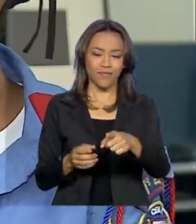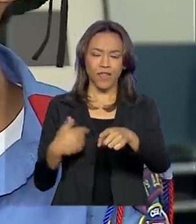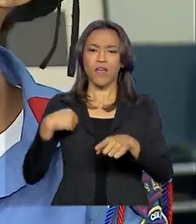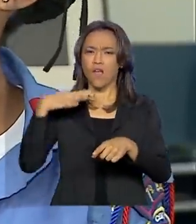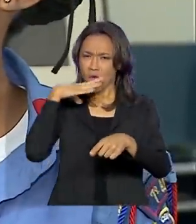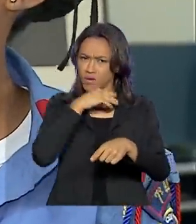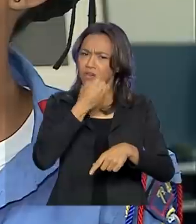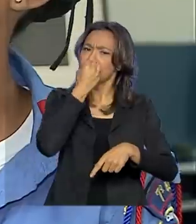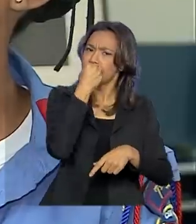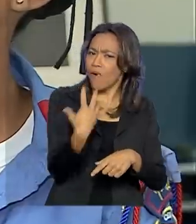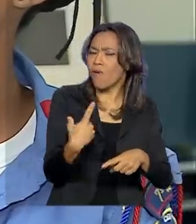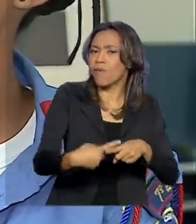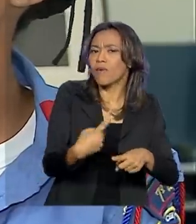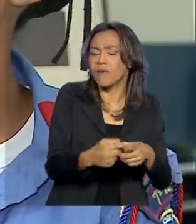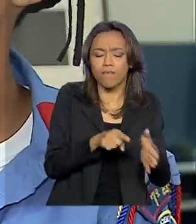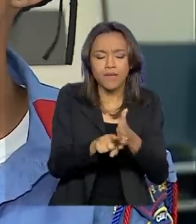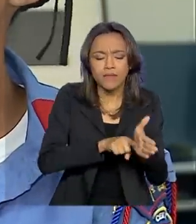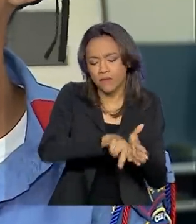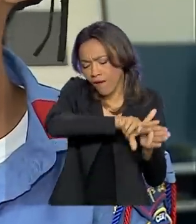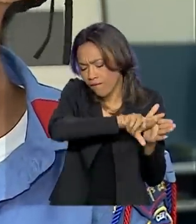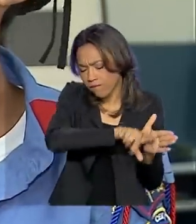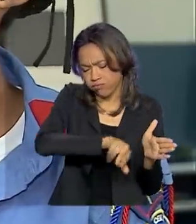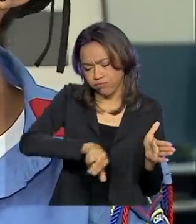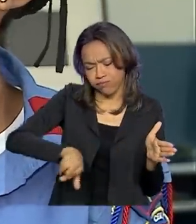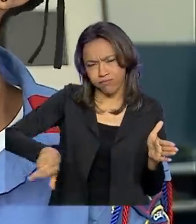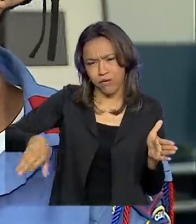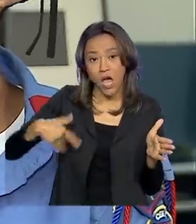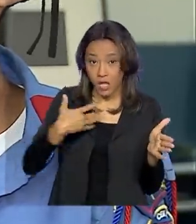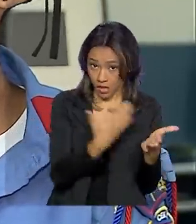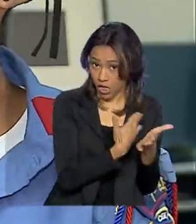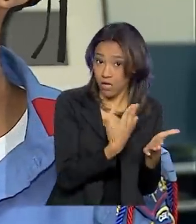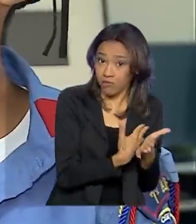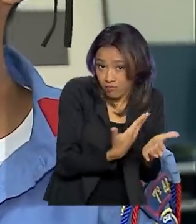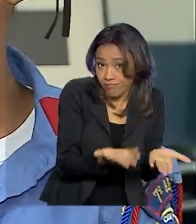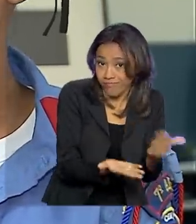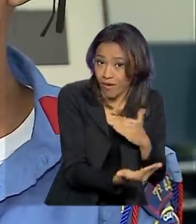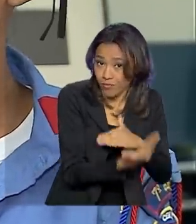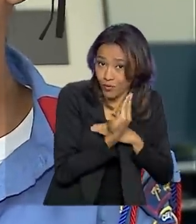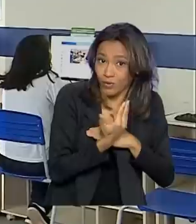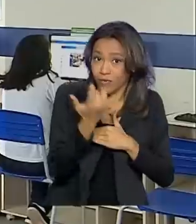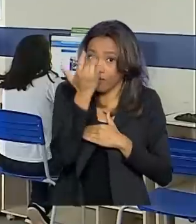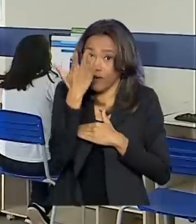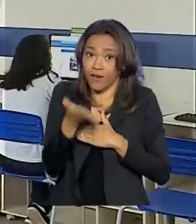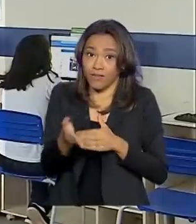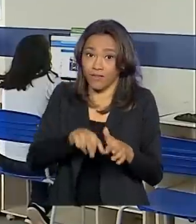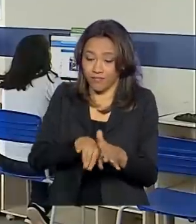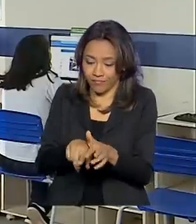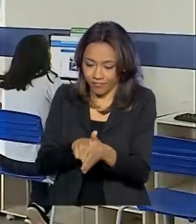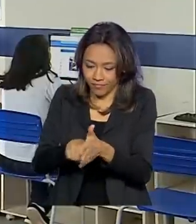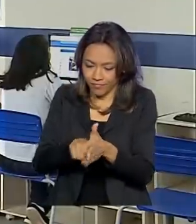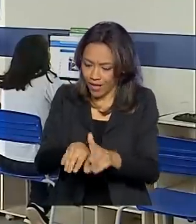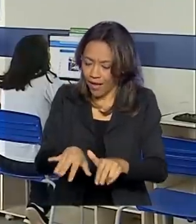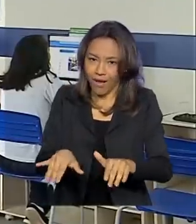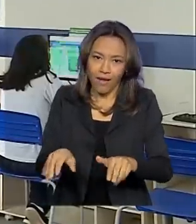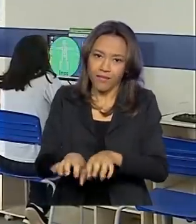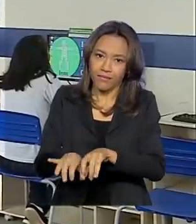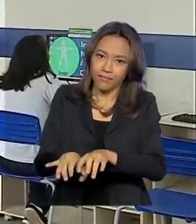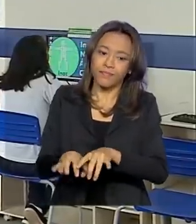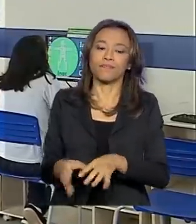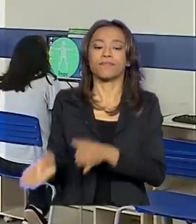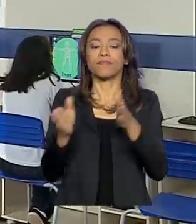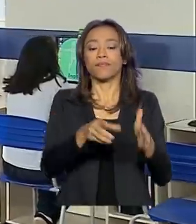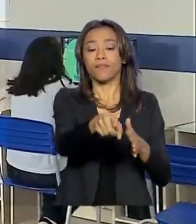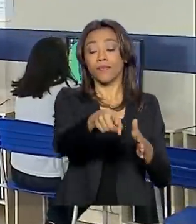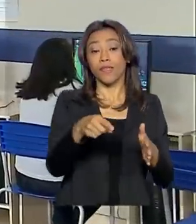nós vamos poder pesquisar sobre diversas coisas, além dos livros, e fica mais fácil, né? As máquinas doadas vieram de